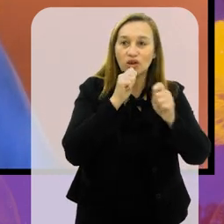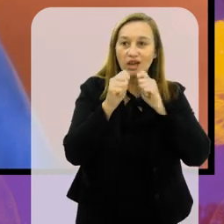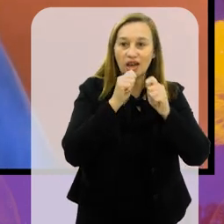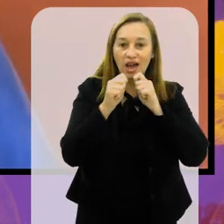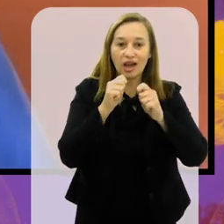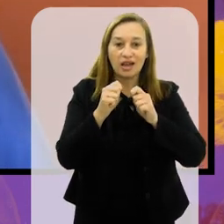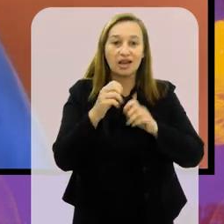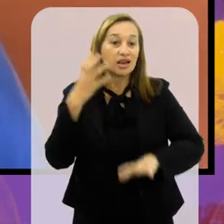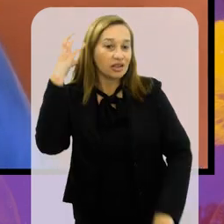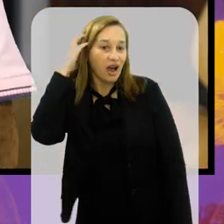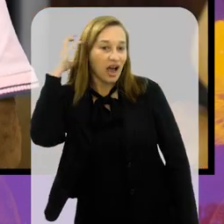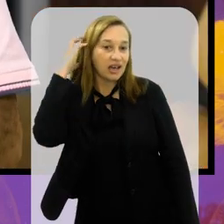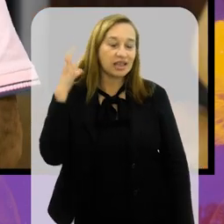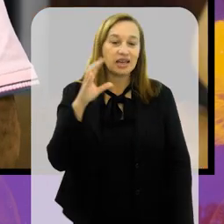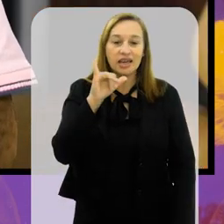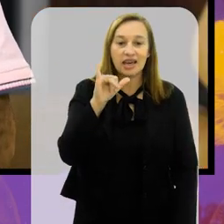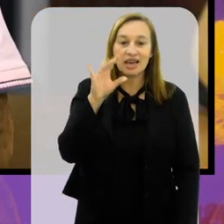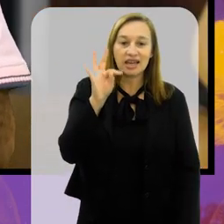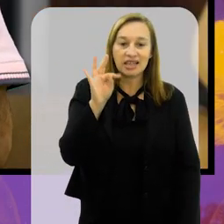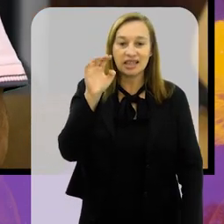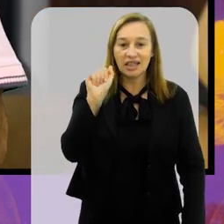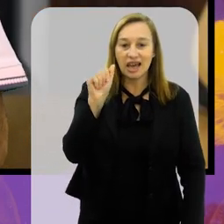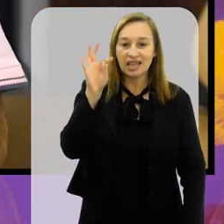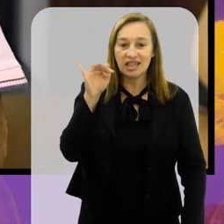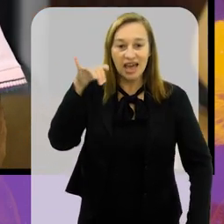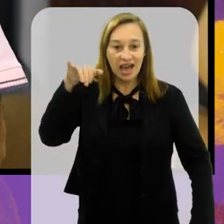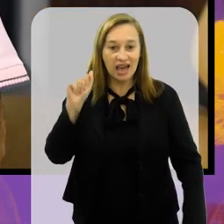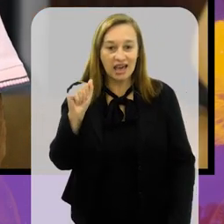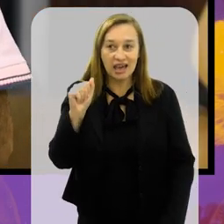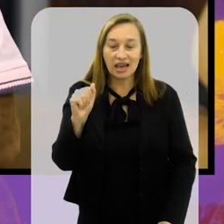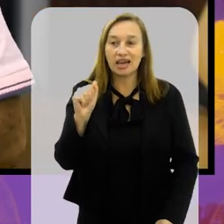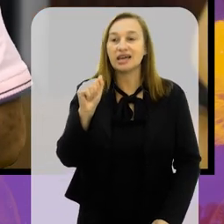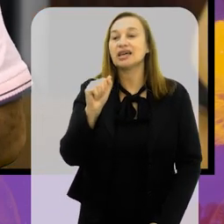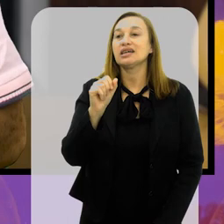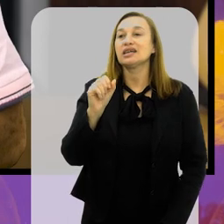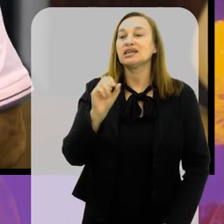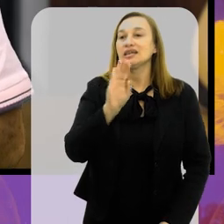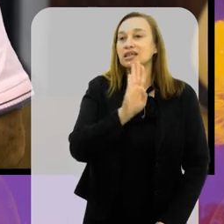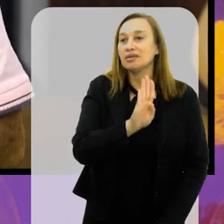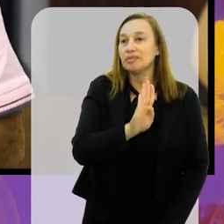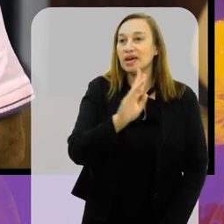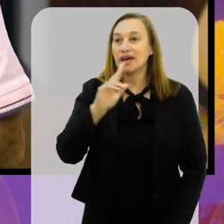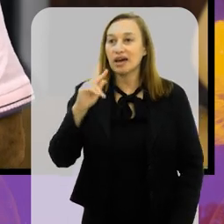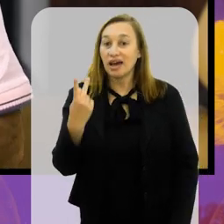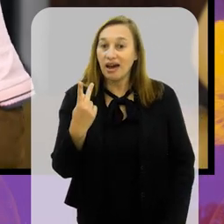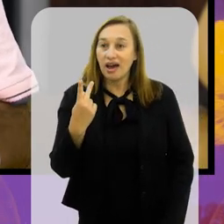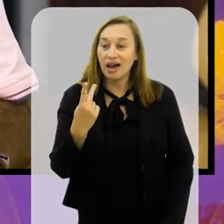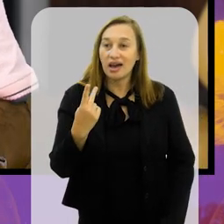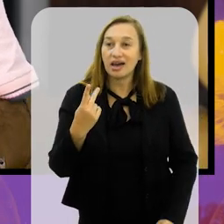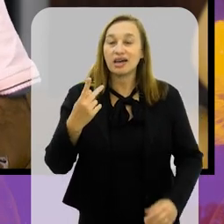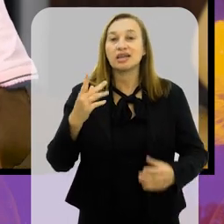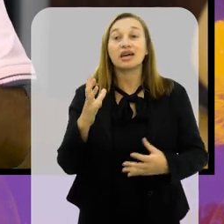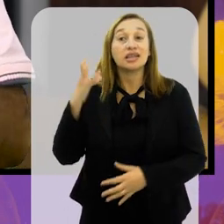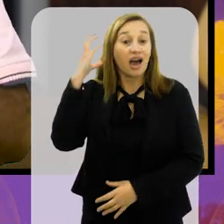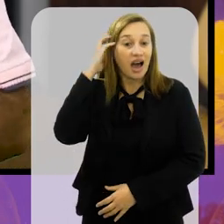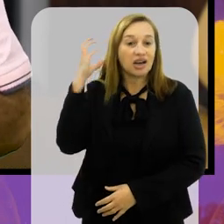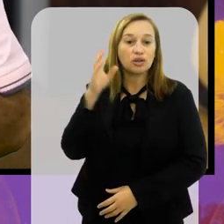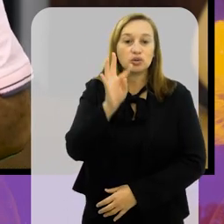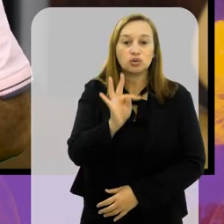correspondente da rádio Itatiaia de Belo Horizonte, aqui no Rio de Janeiro e também da Super Rádio Tupi, com o tema